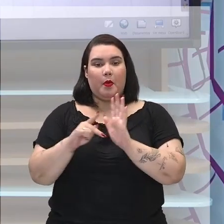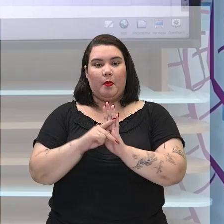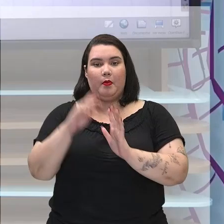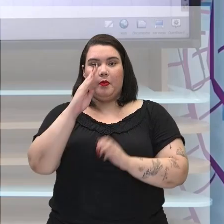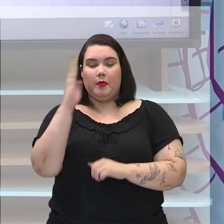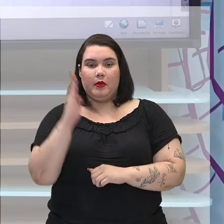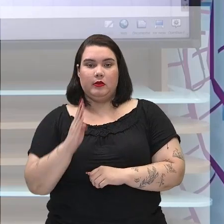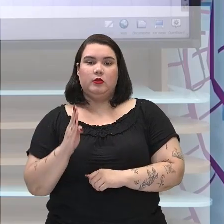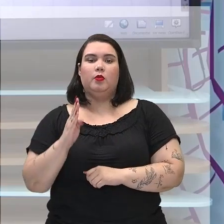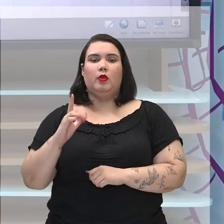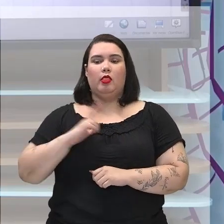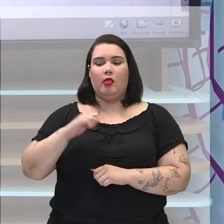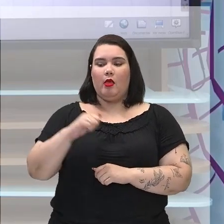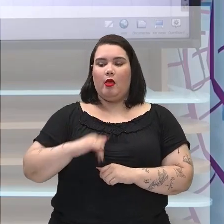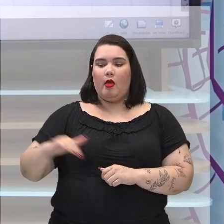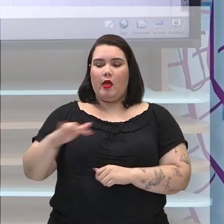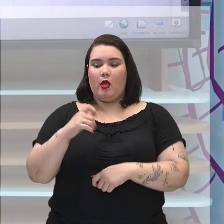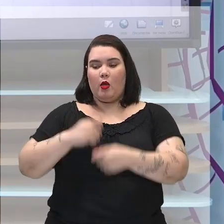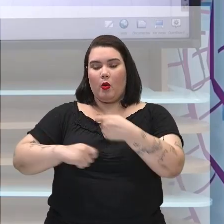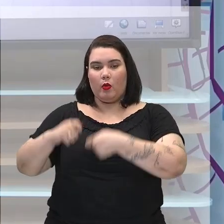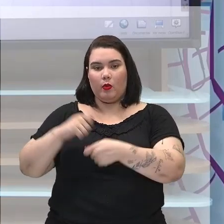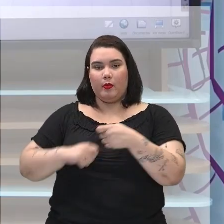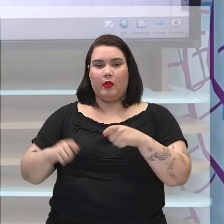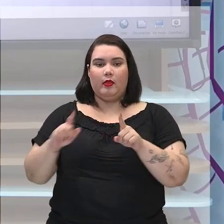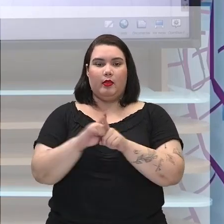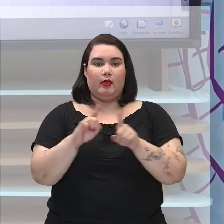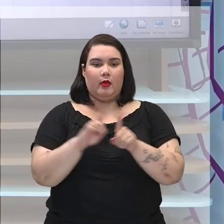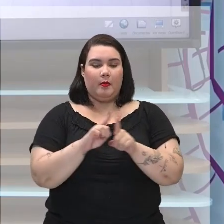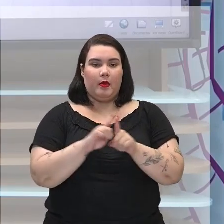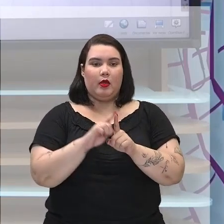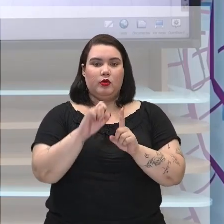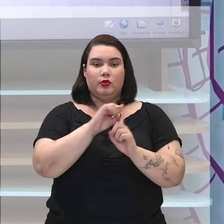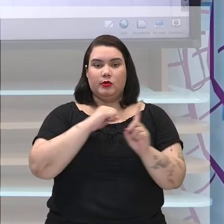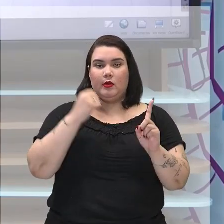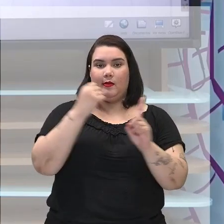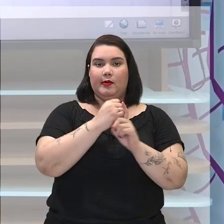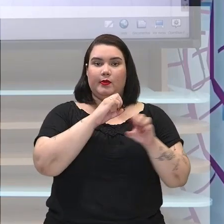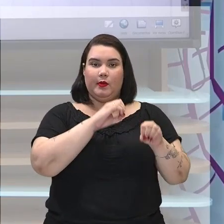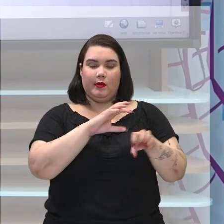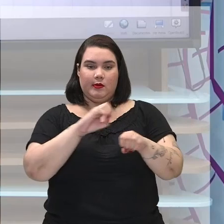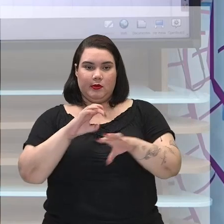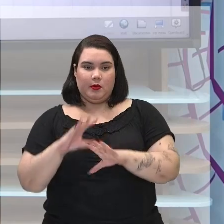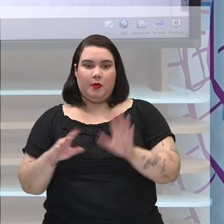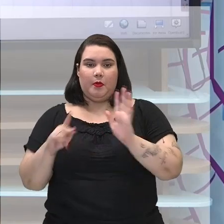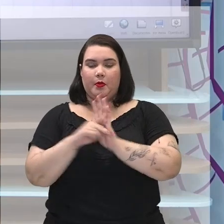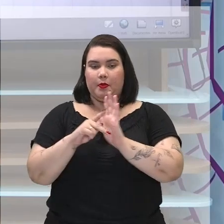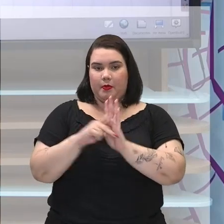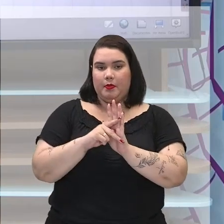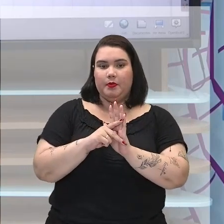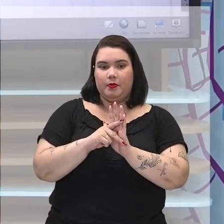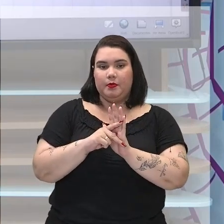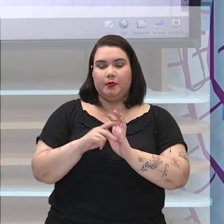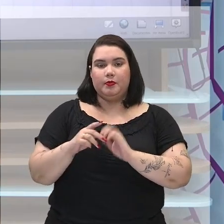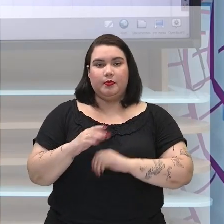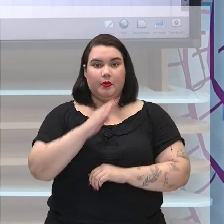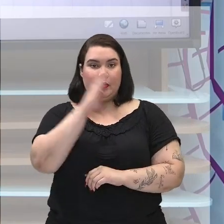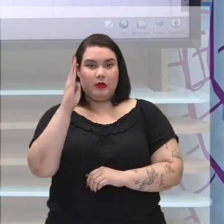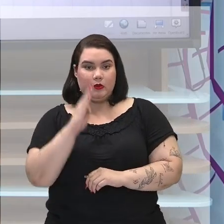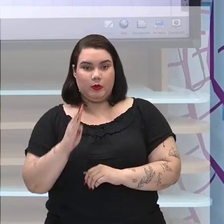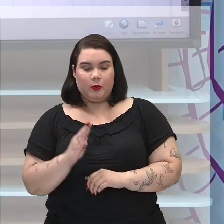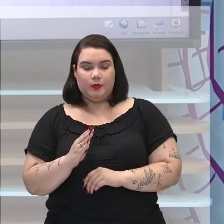econômicas e sociais diante daquele que era o território brasileiro. Então você